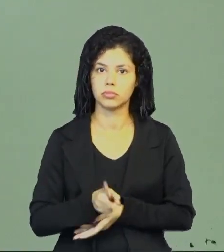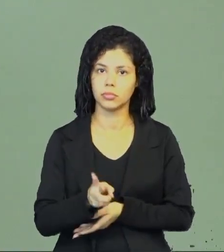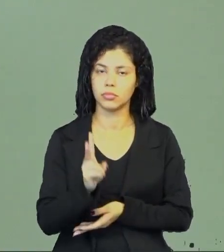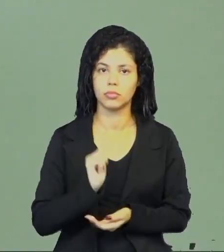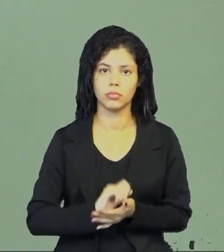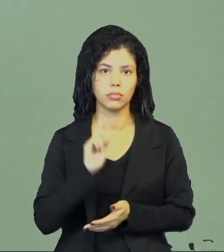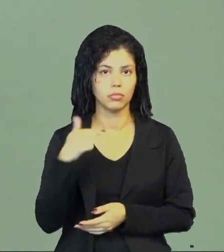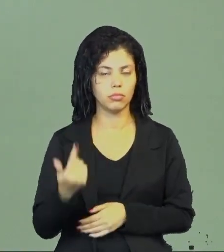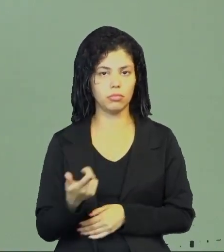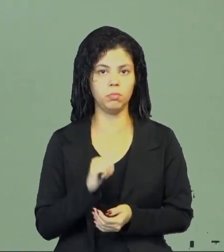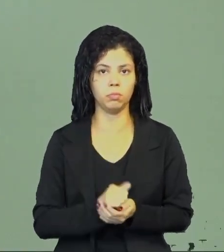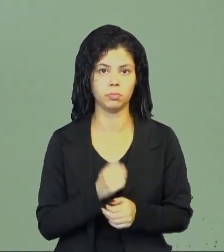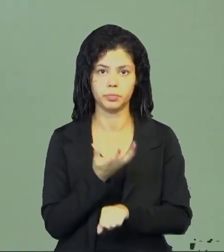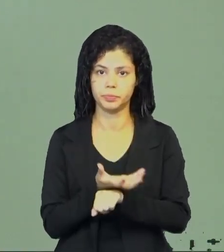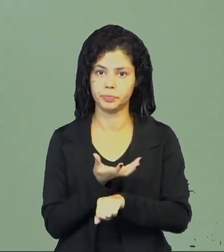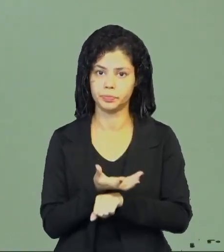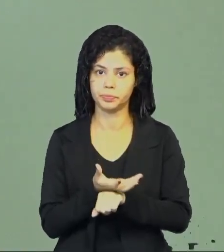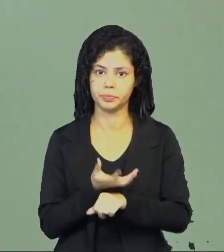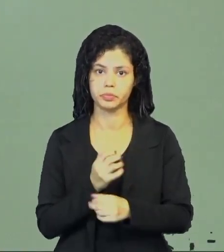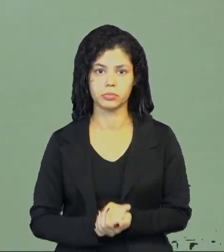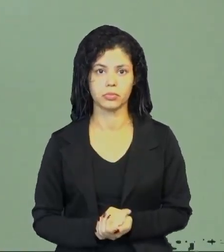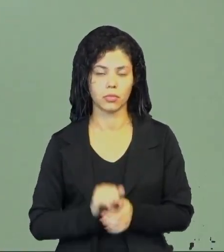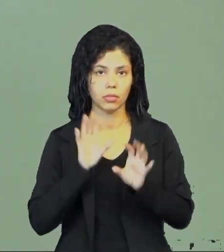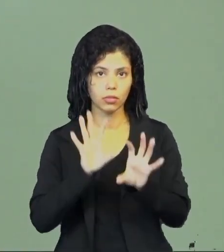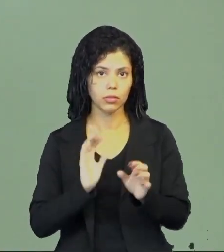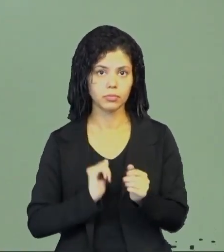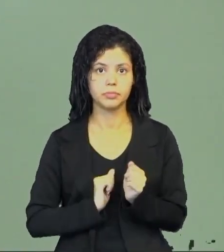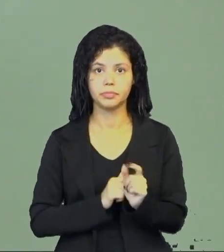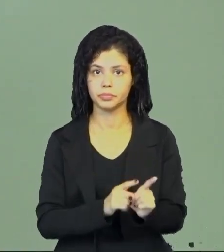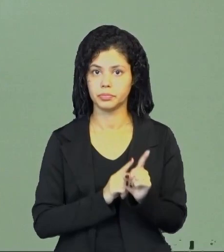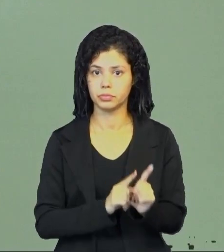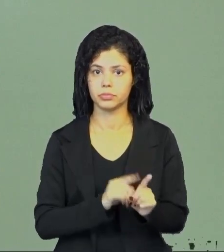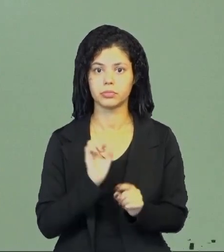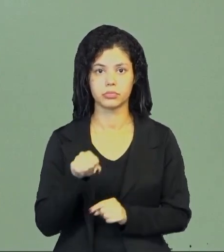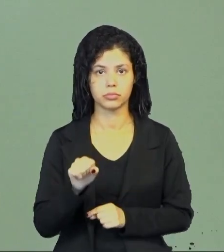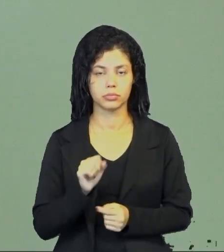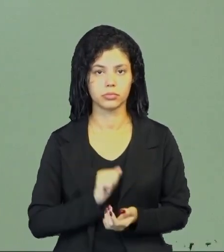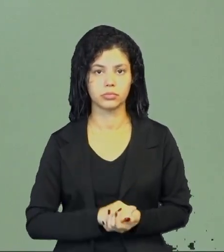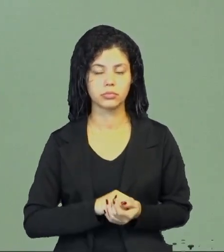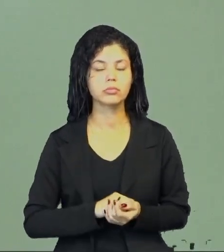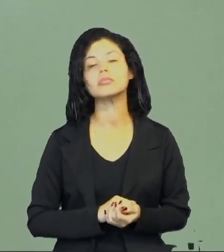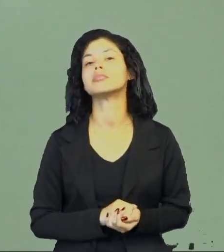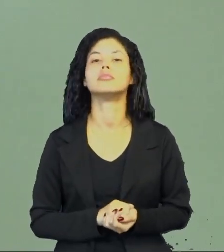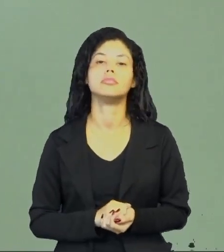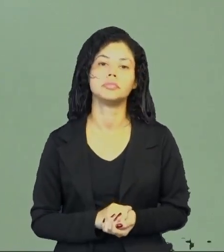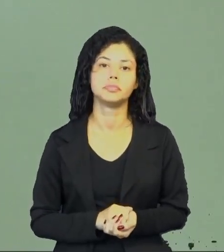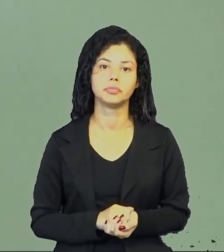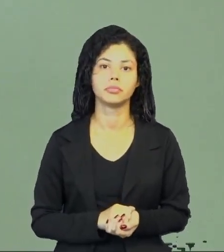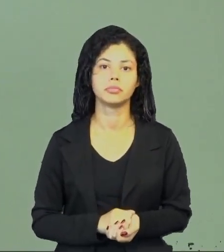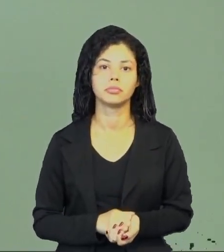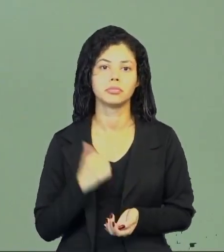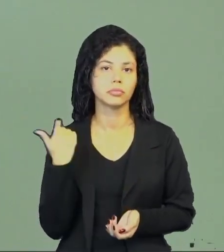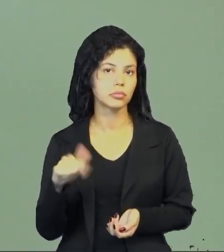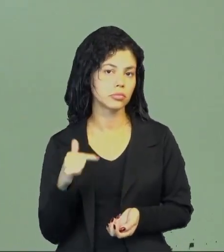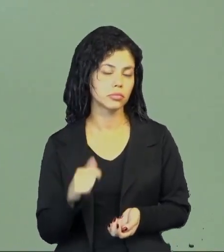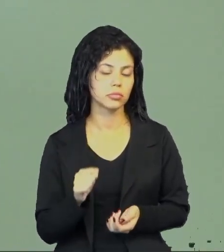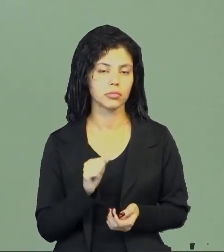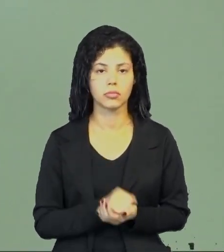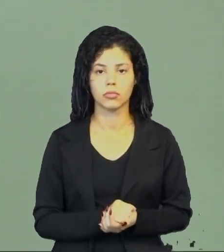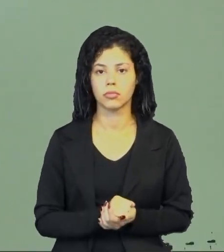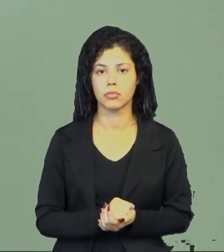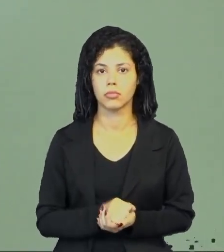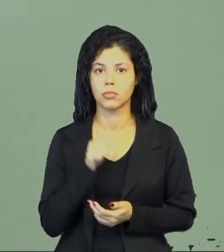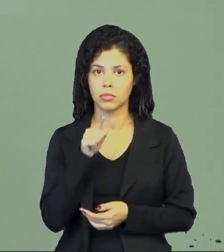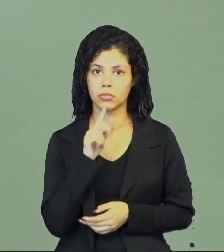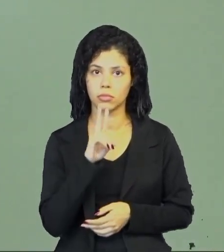sua disciplina ou outra disciplina, né. Com esse acompanhamento pedagógico, sim, né. Então, não tendo essa autorização,